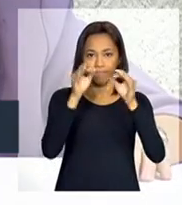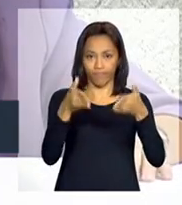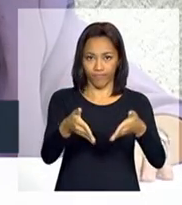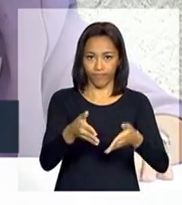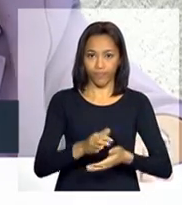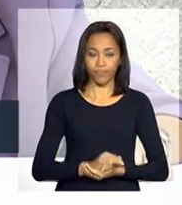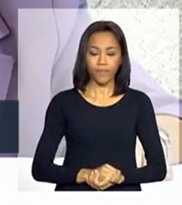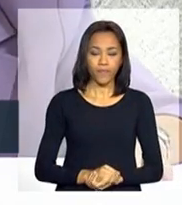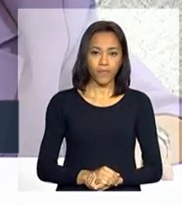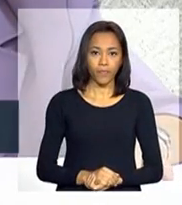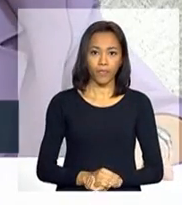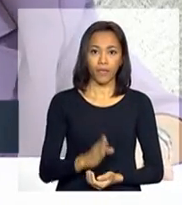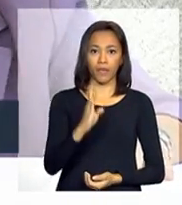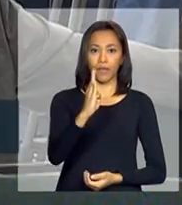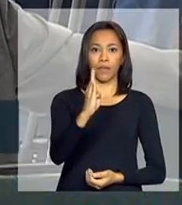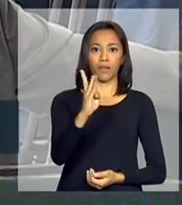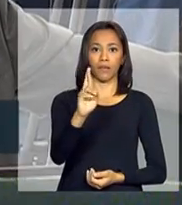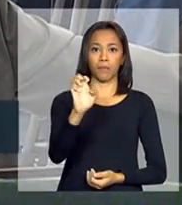Breno.